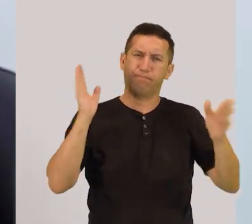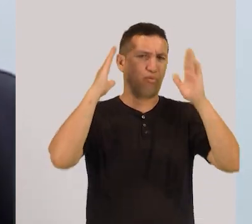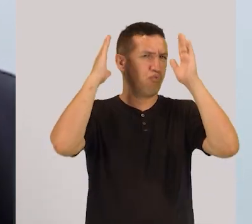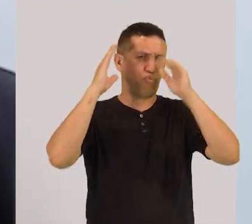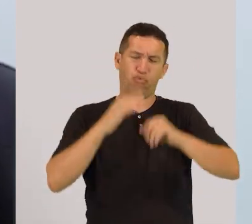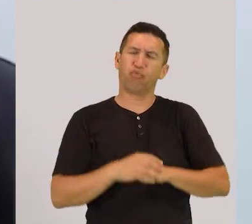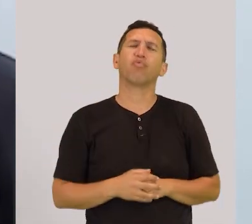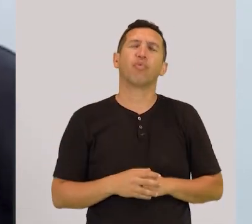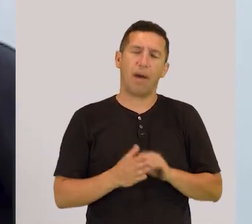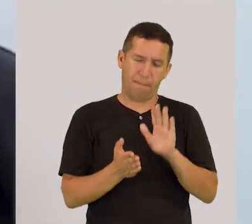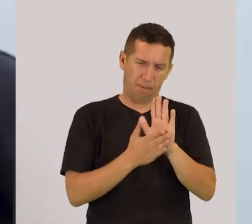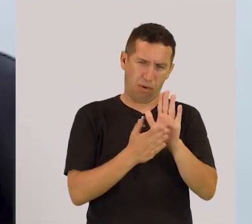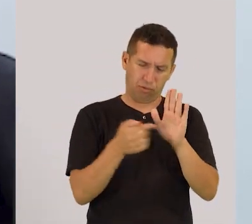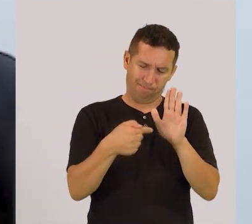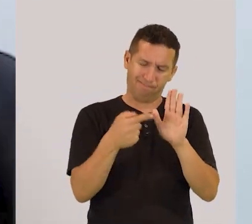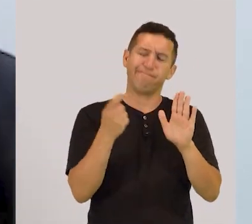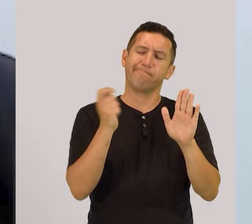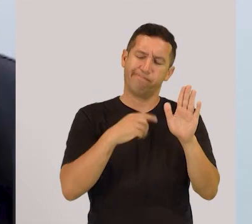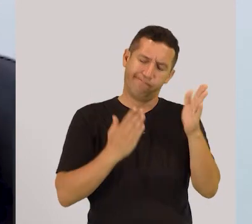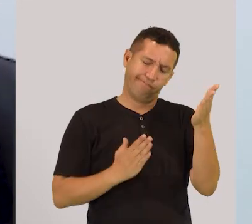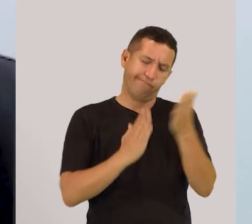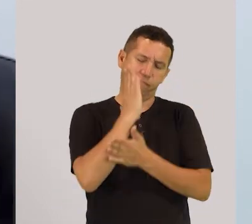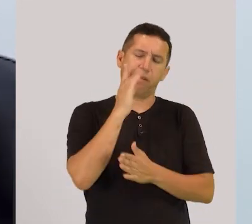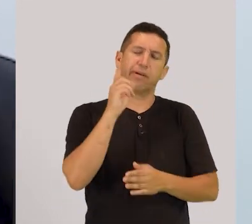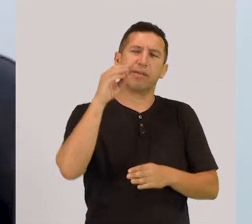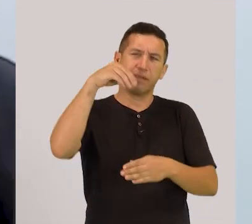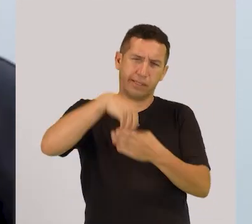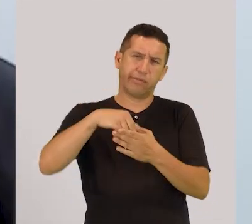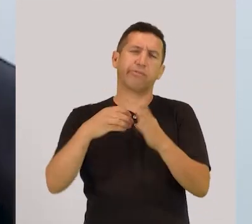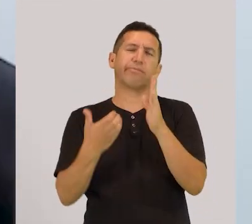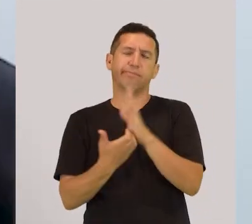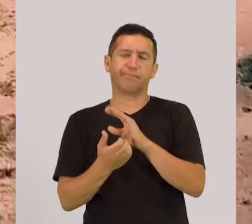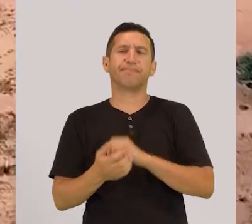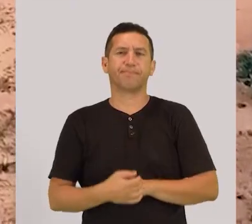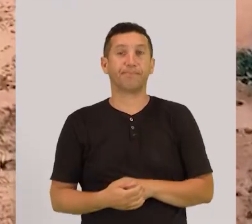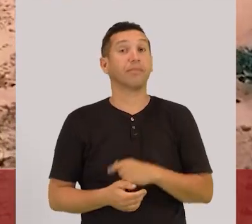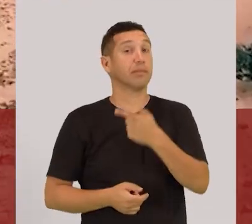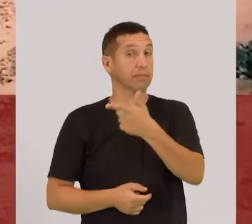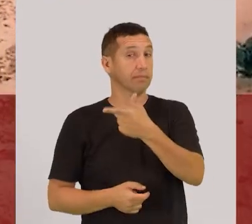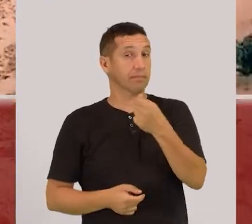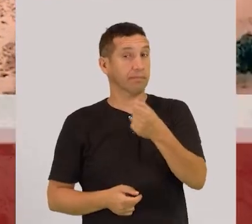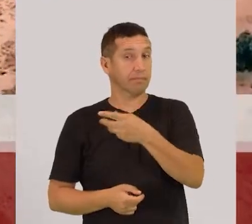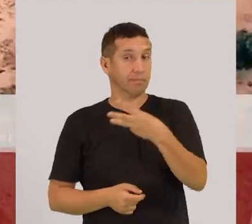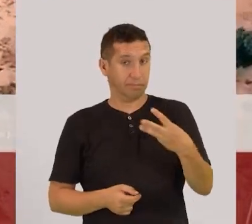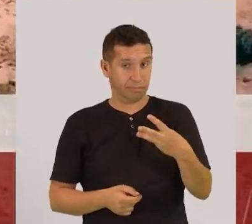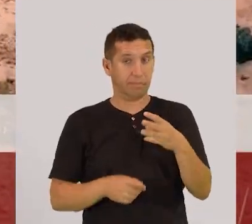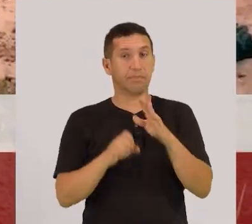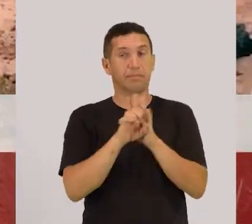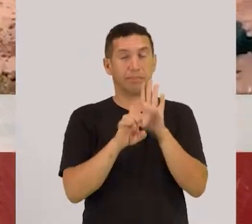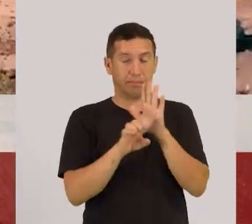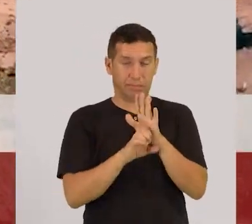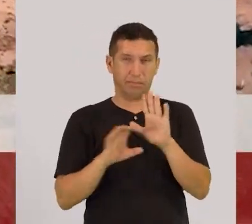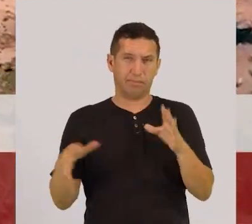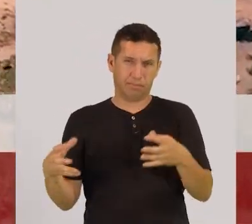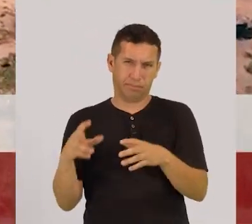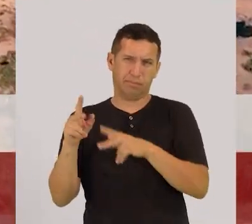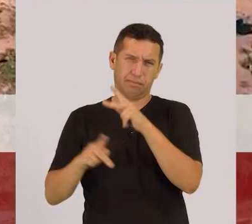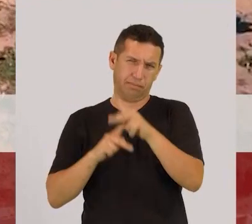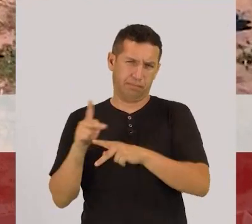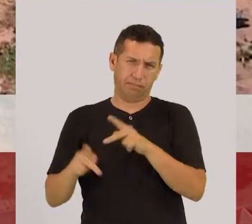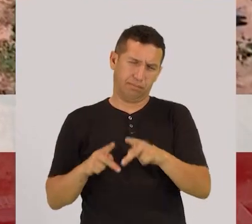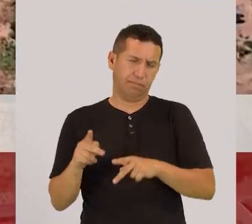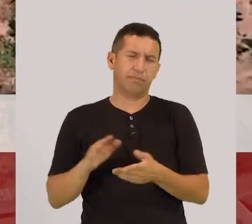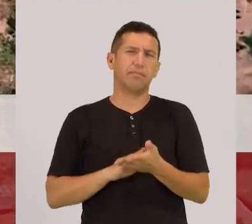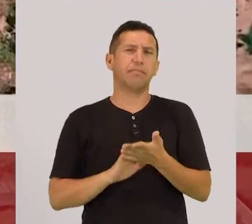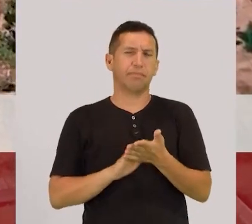possível a proposta lá na Câmara dos Deputados. Em 2023, o Estatuto dos Povos Ciganos